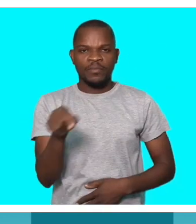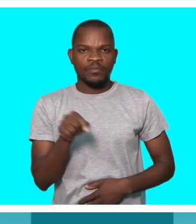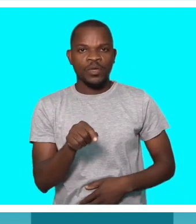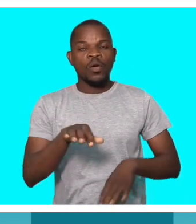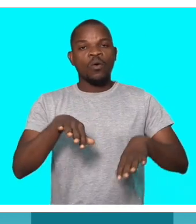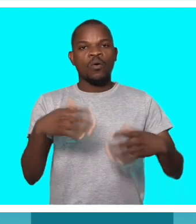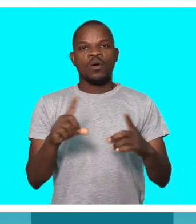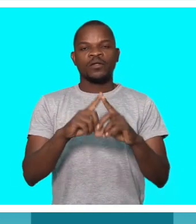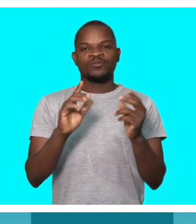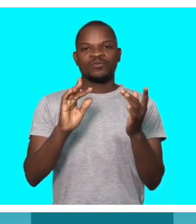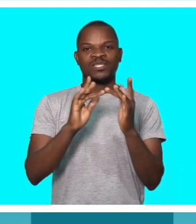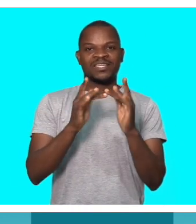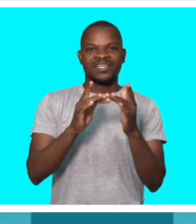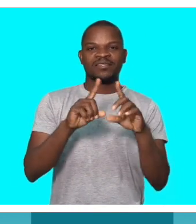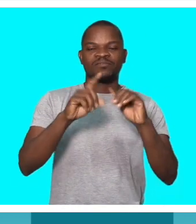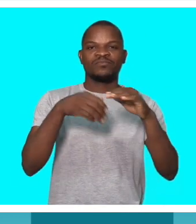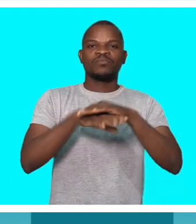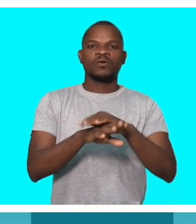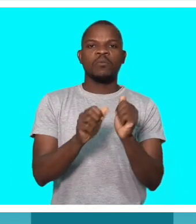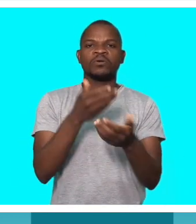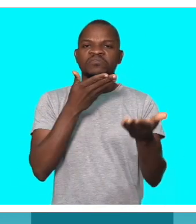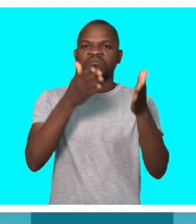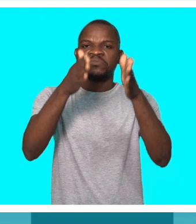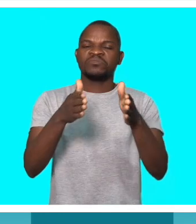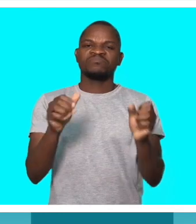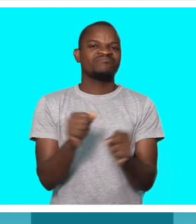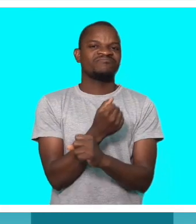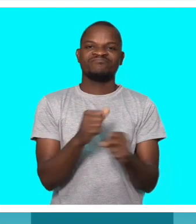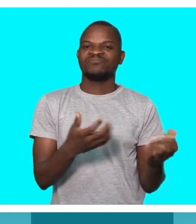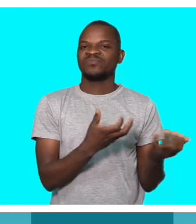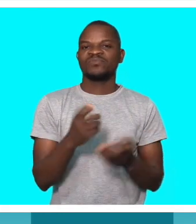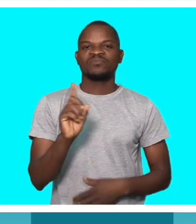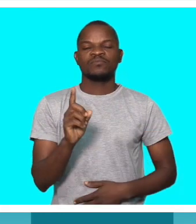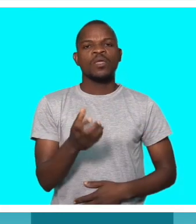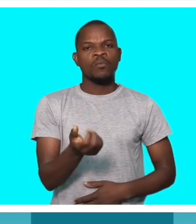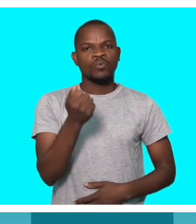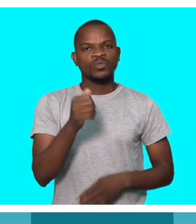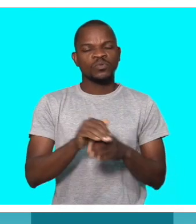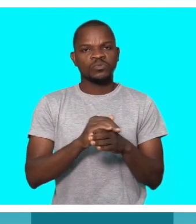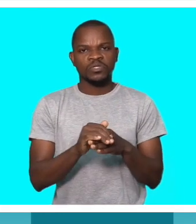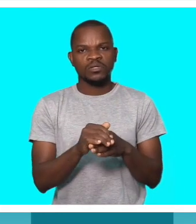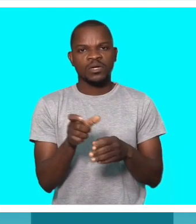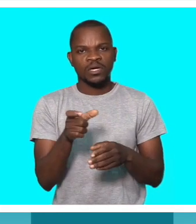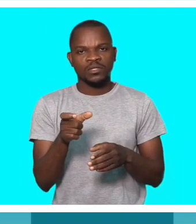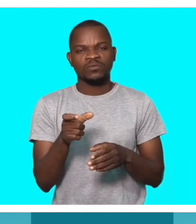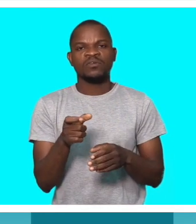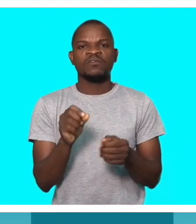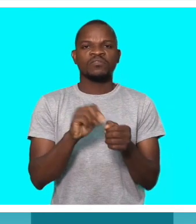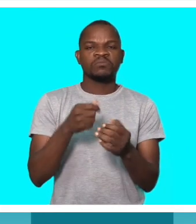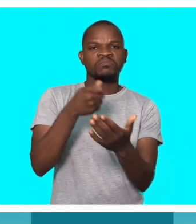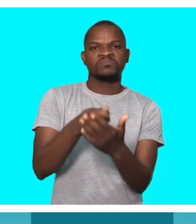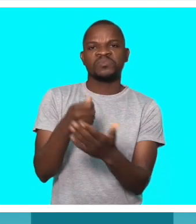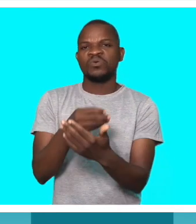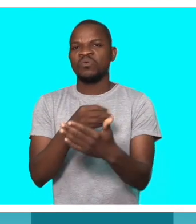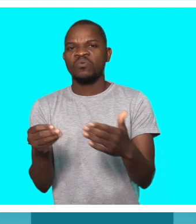através de net banking, sem ter que falar com ninguém. Portanto, e pode usar o cartão para fazer compras, pode